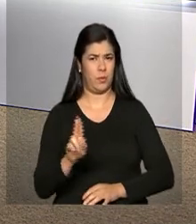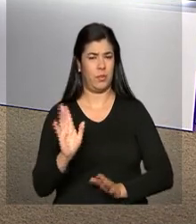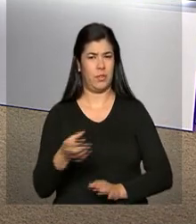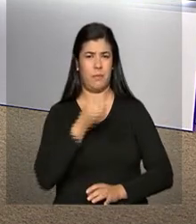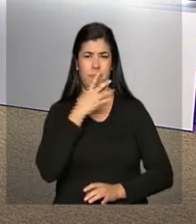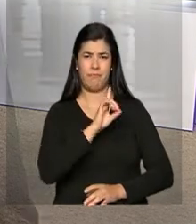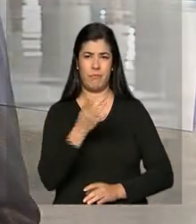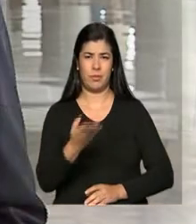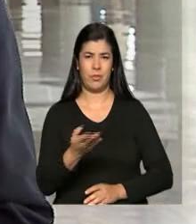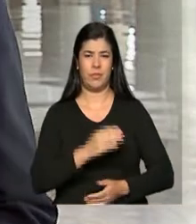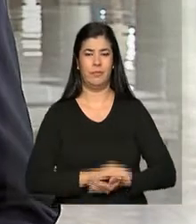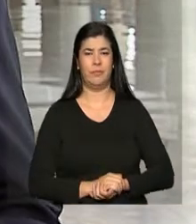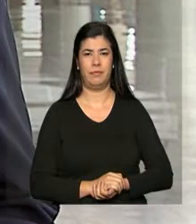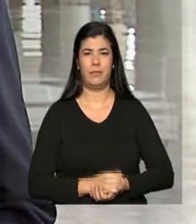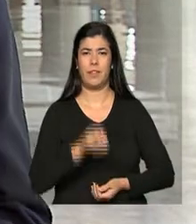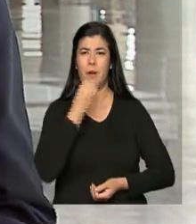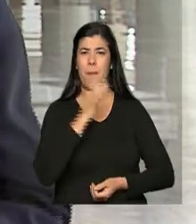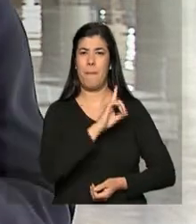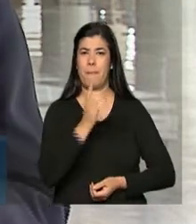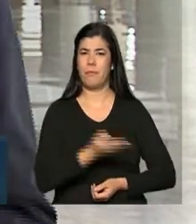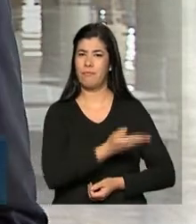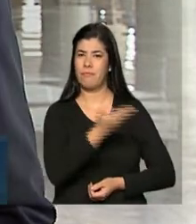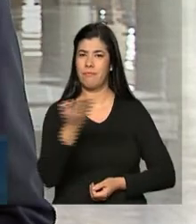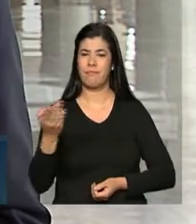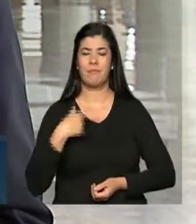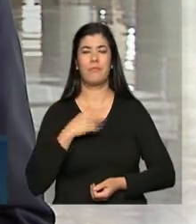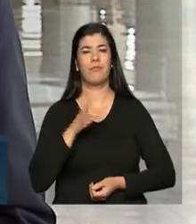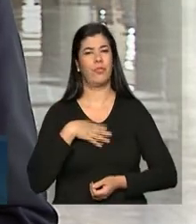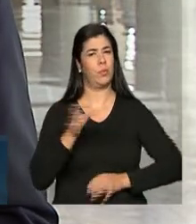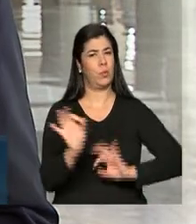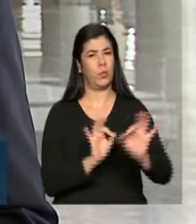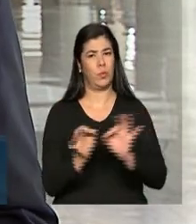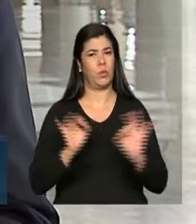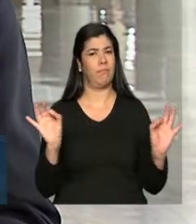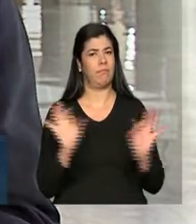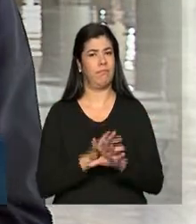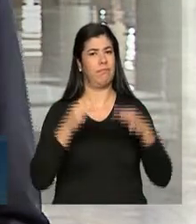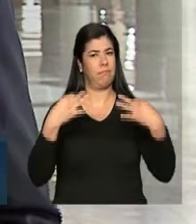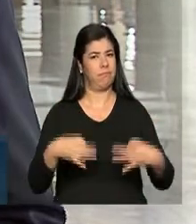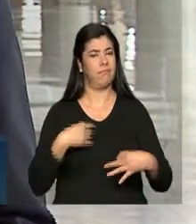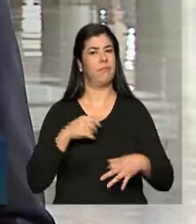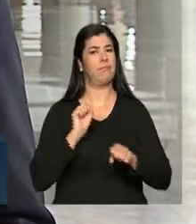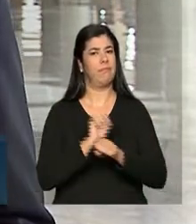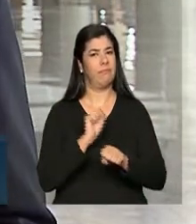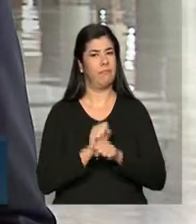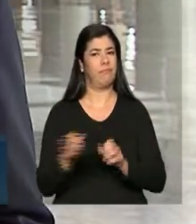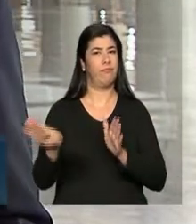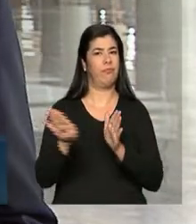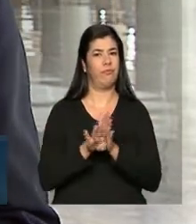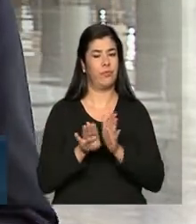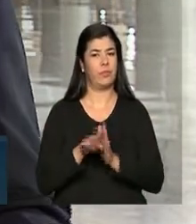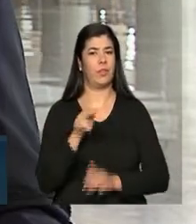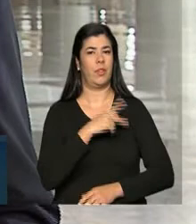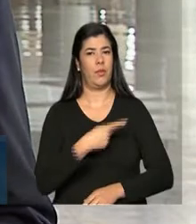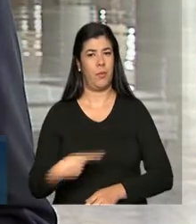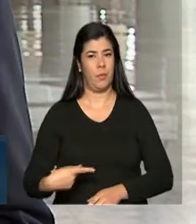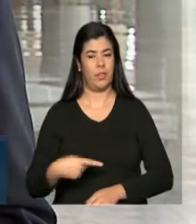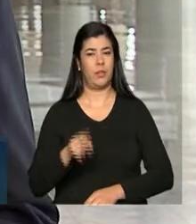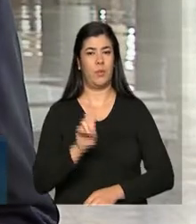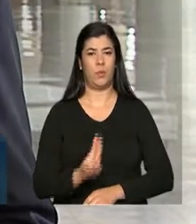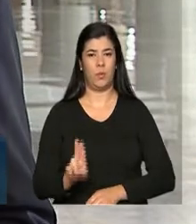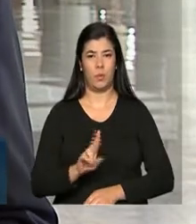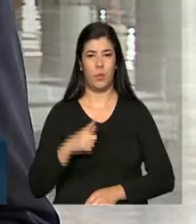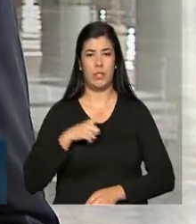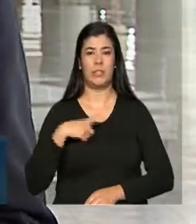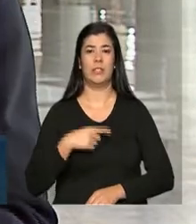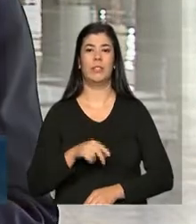Bom dia, Daniele, bom dia a todos. Olha, praticamente tudo pronto aqui no Palácio do Planalto para a visita do presidente uruguaio. De acordo com